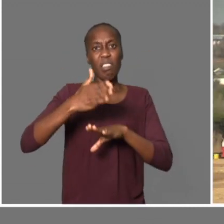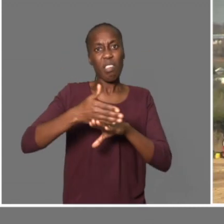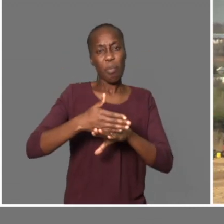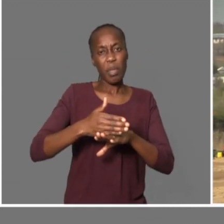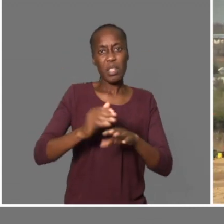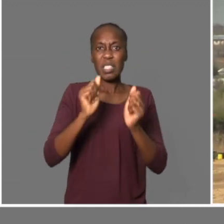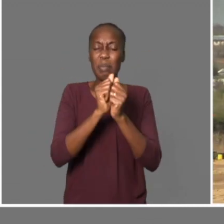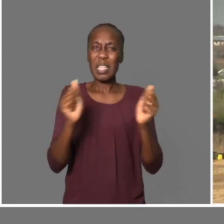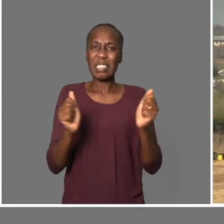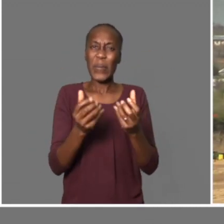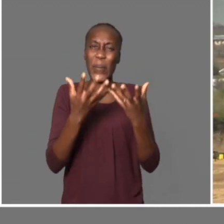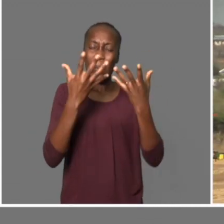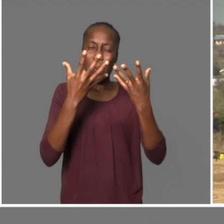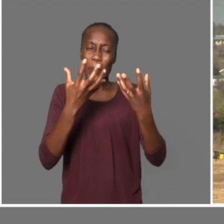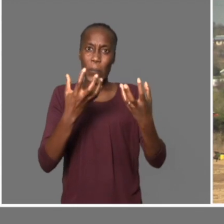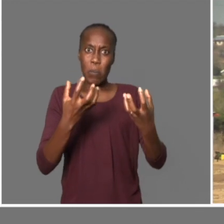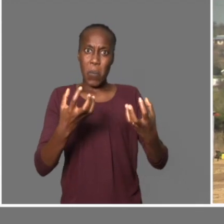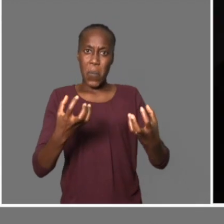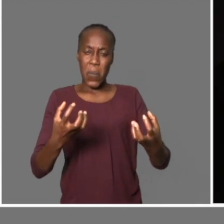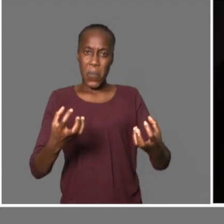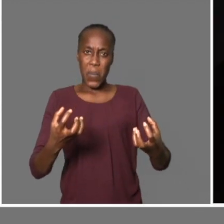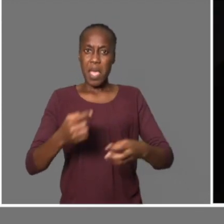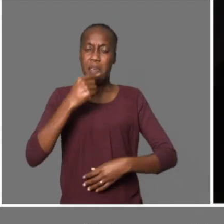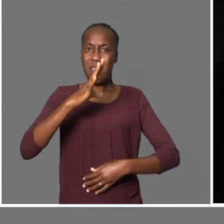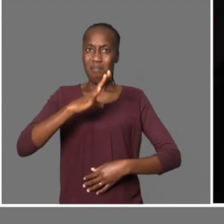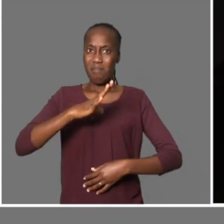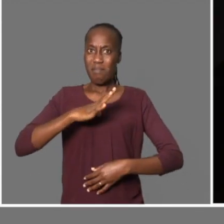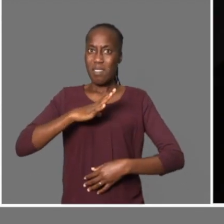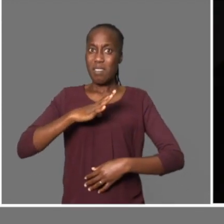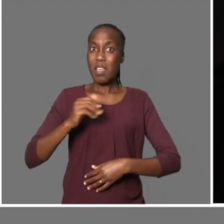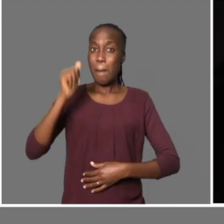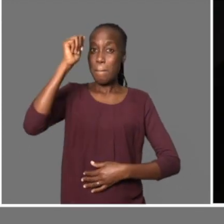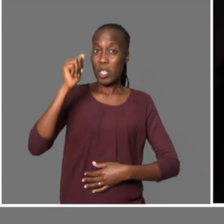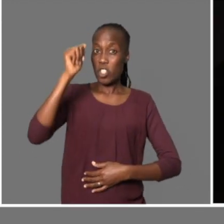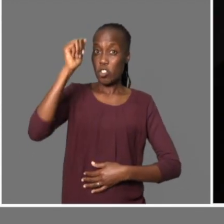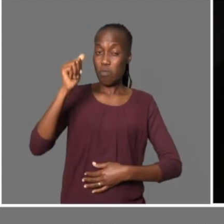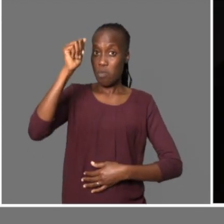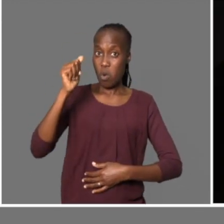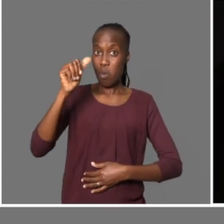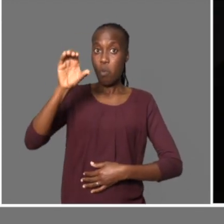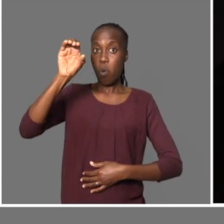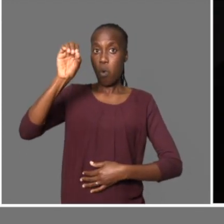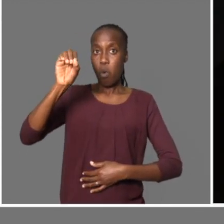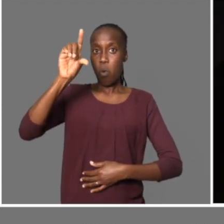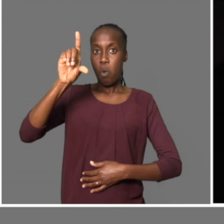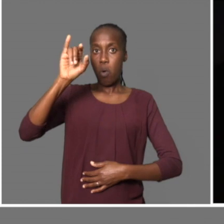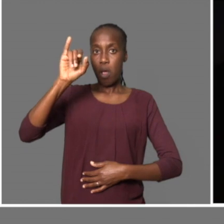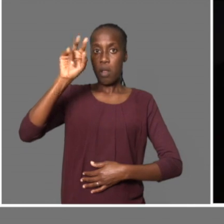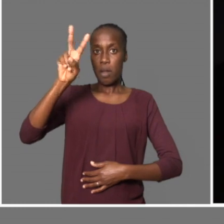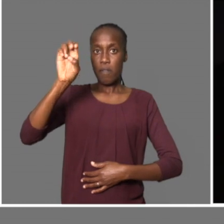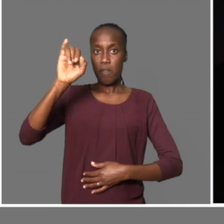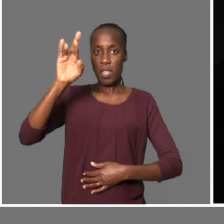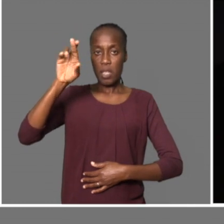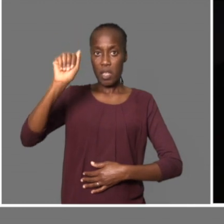Vendíamos peixe fresco e peixe seco. Vinha uma chubumbinha chamada Olveira, que vinha aqui,